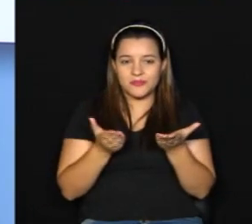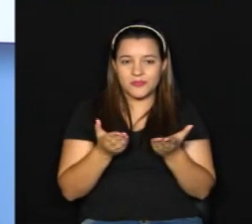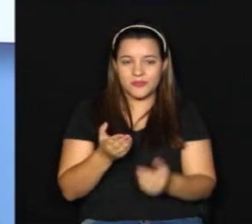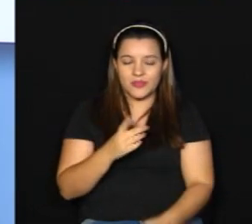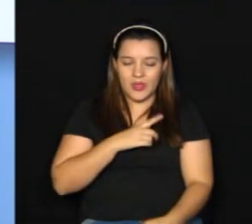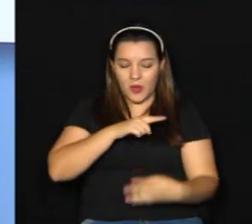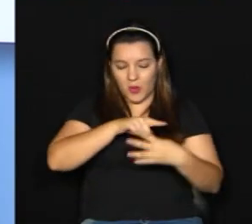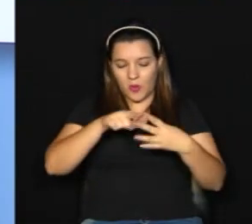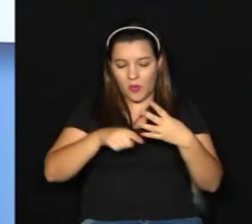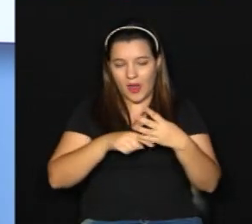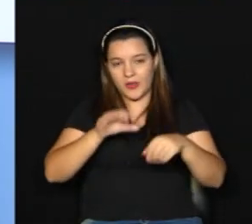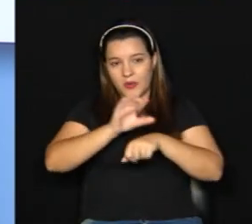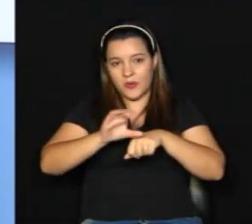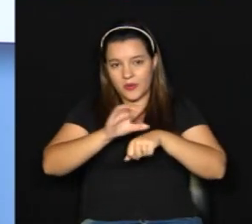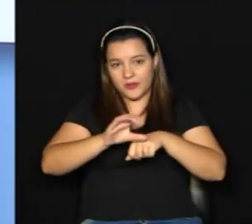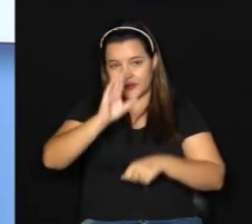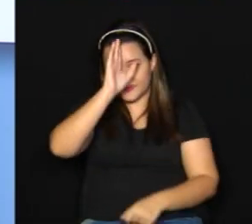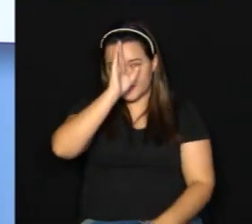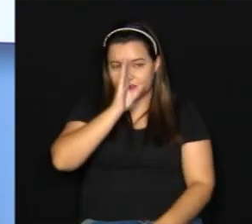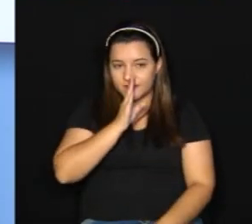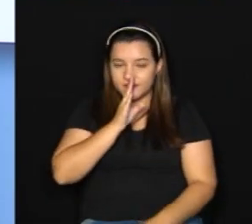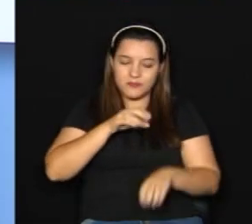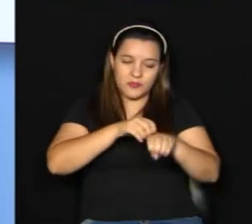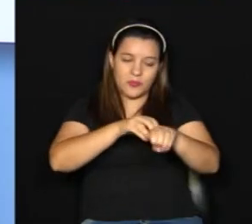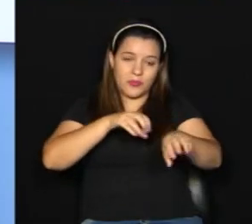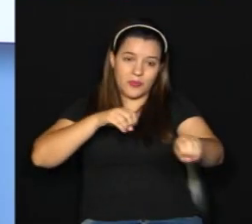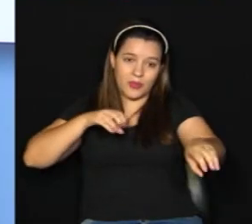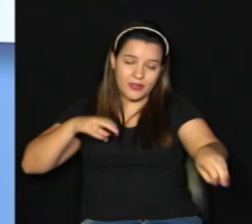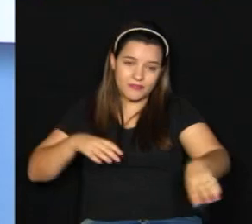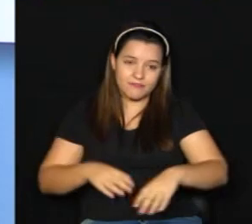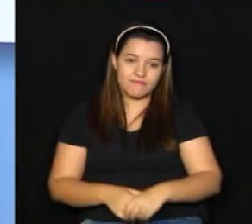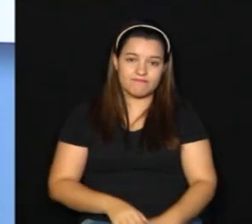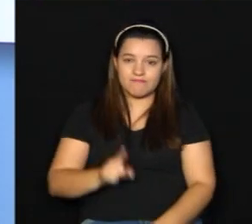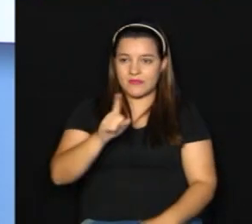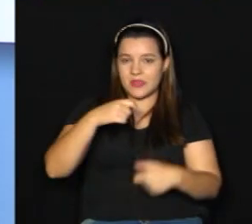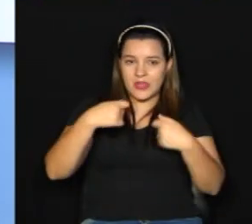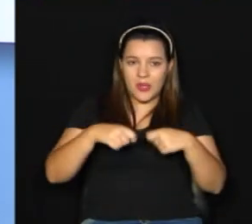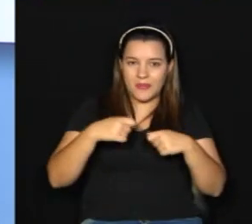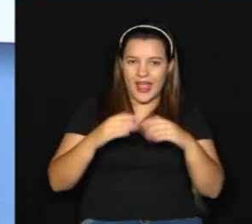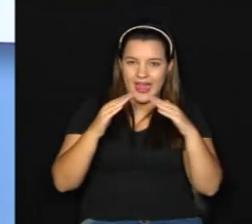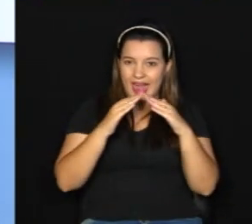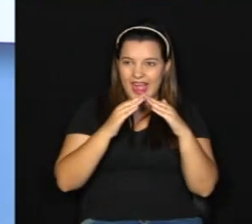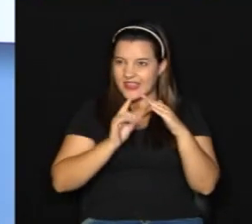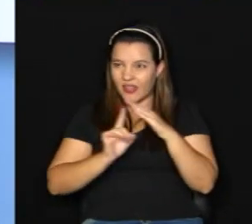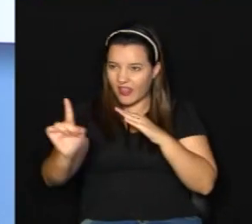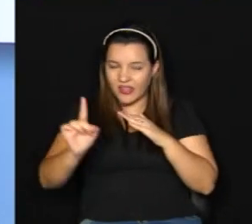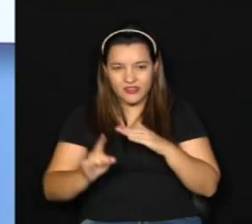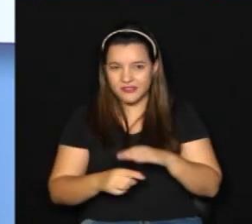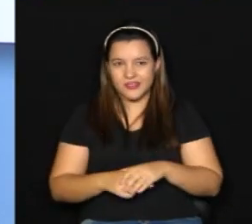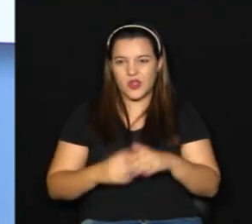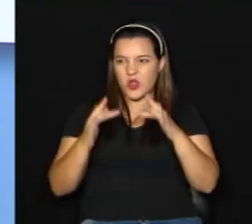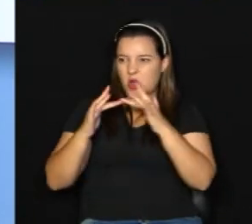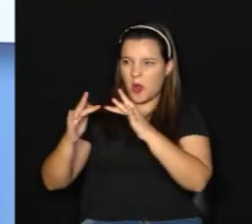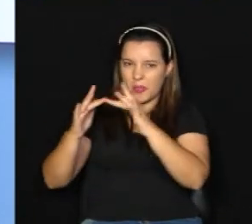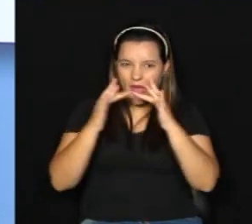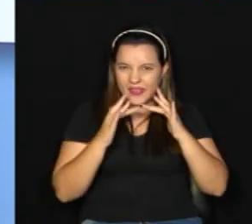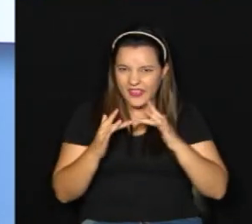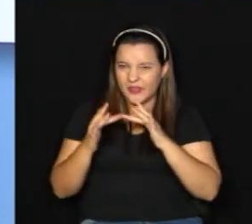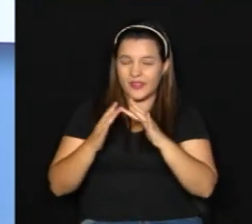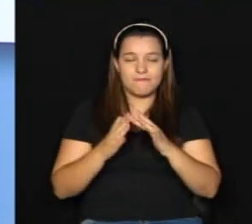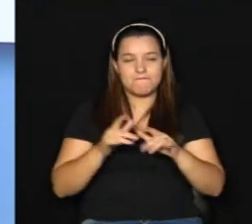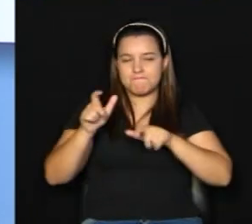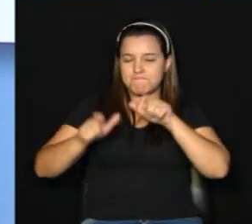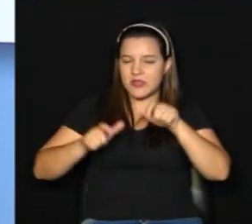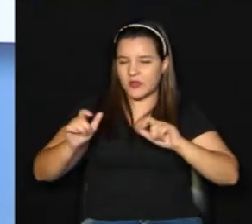quatro cursos gratuitos na modalidade EAD. Ou seja, não precisa sair de casa, não precisa ter contato direto com outras